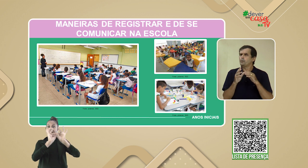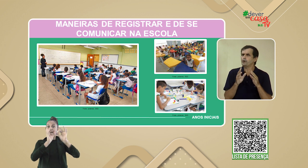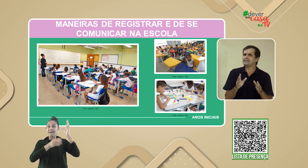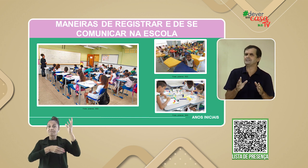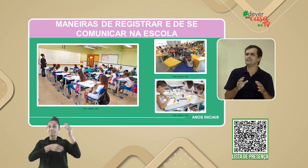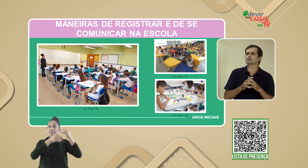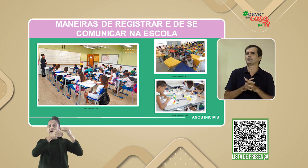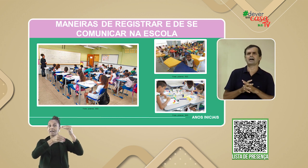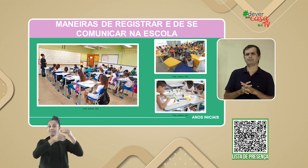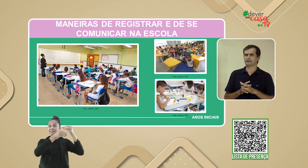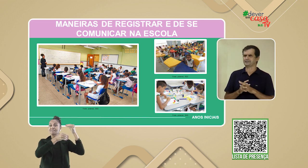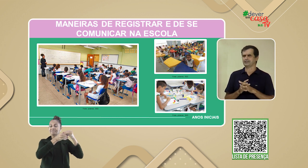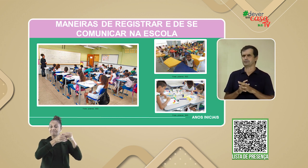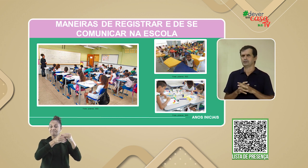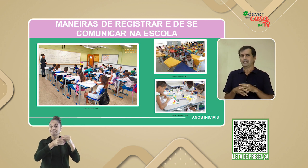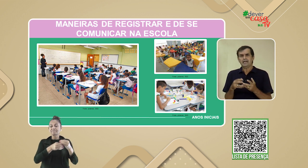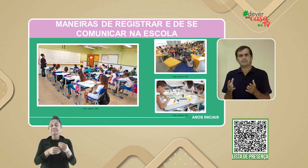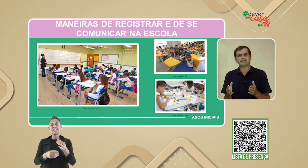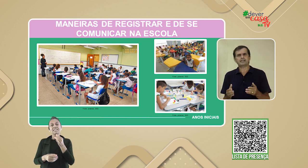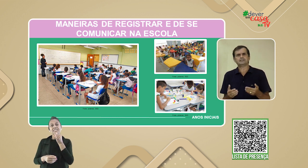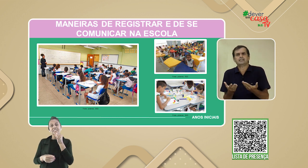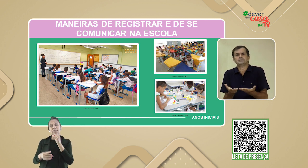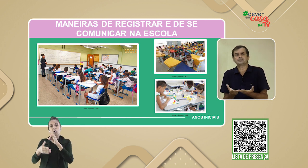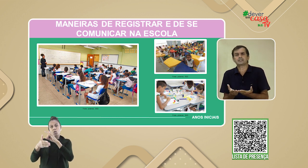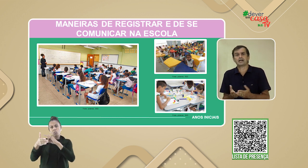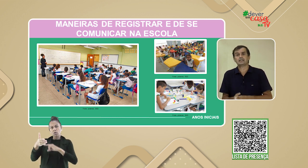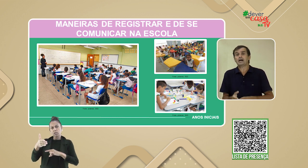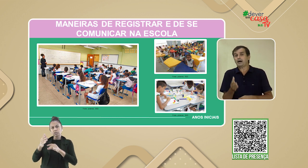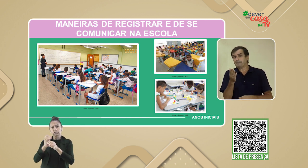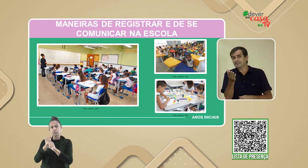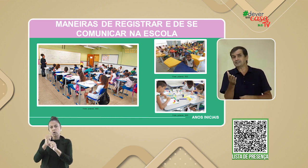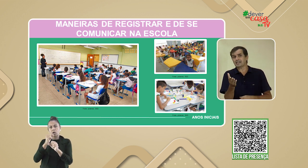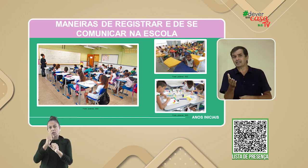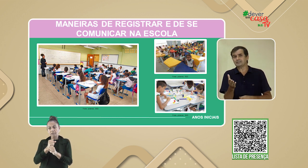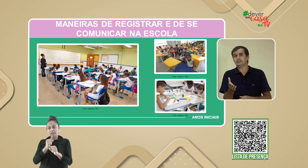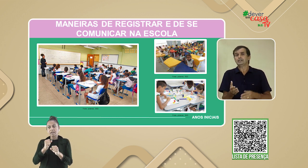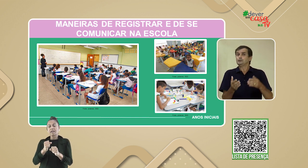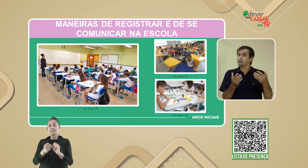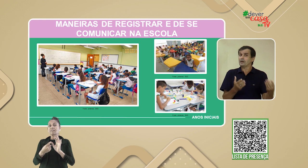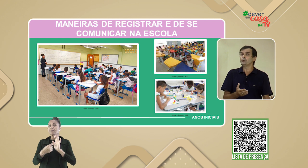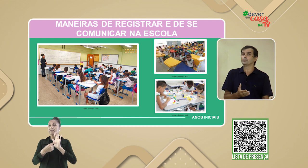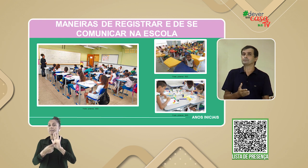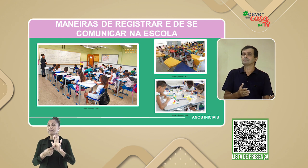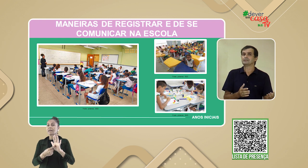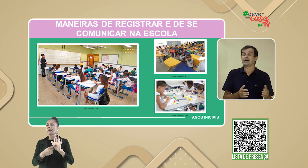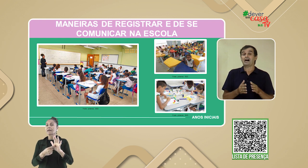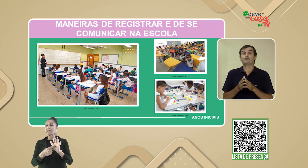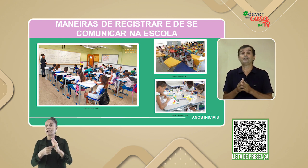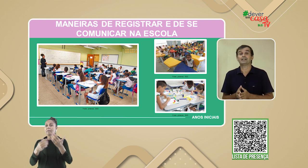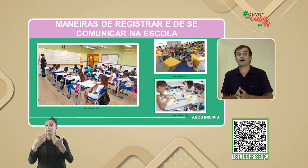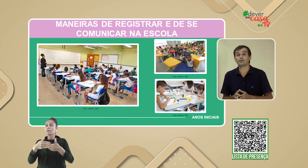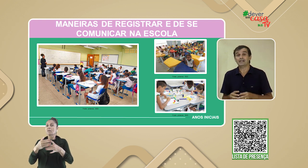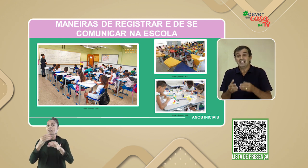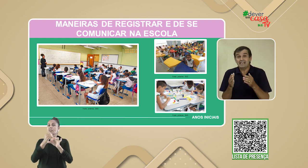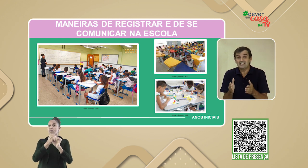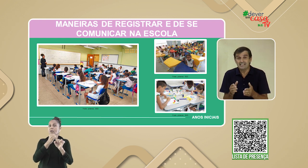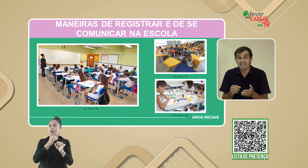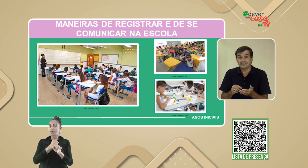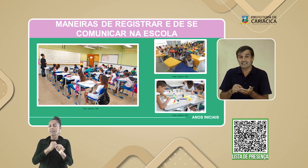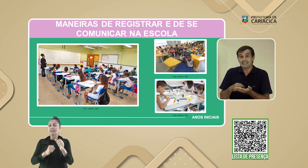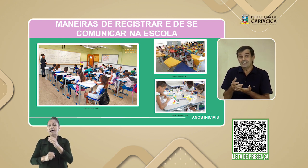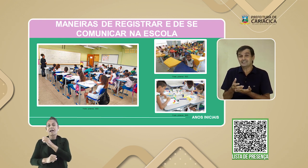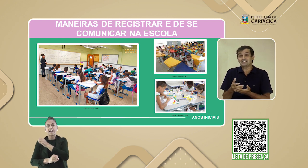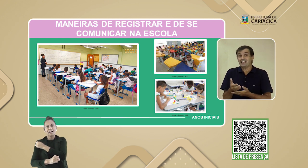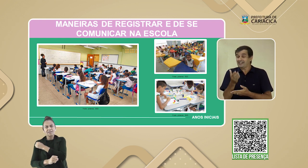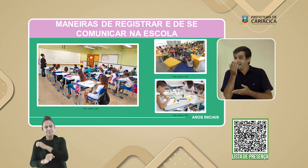O boletim escolar, por exemplo, é a maneira de registrar a aprendizagem de um aluno. Afinal, é